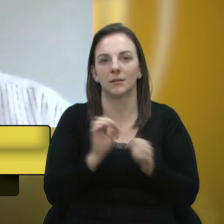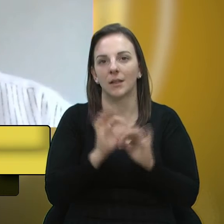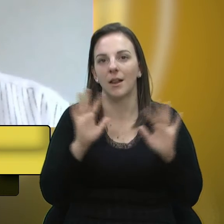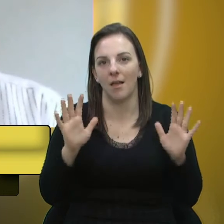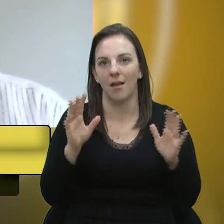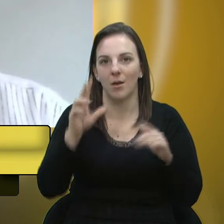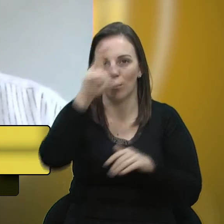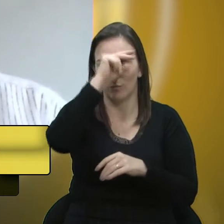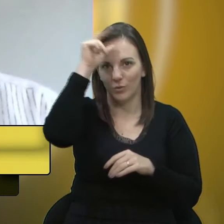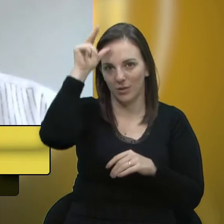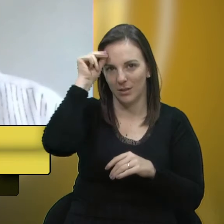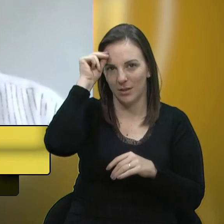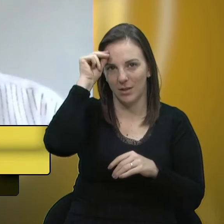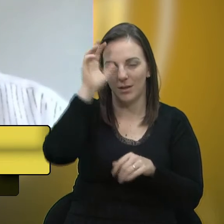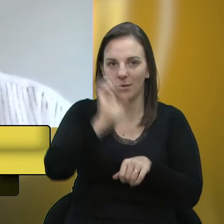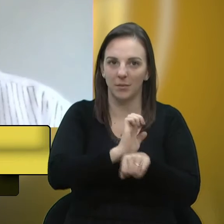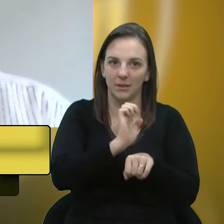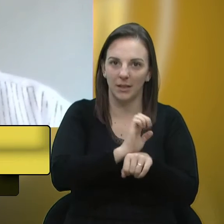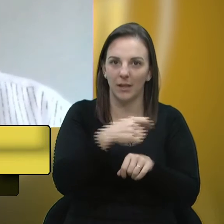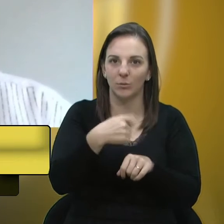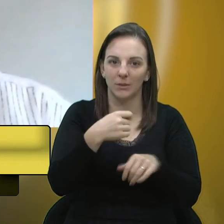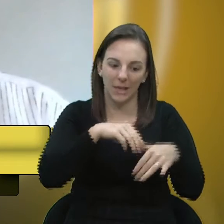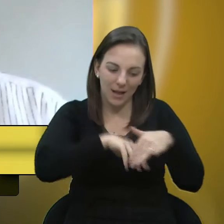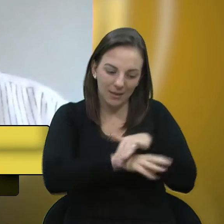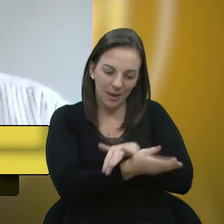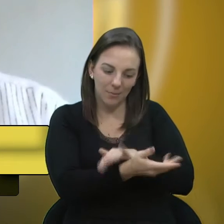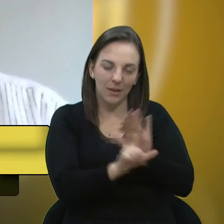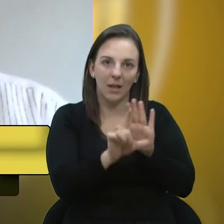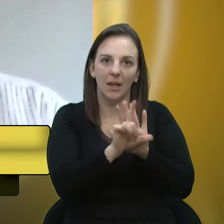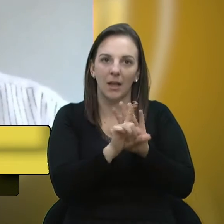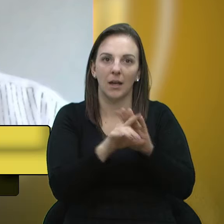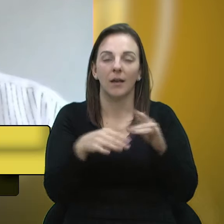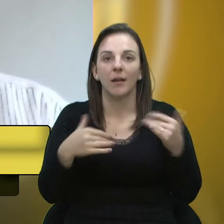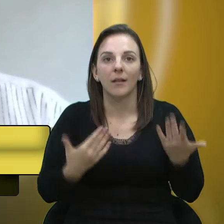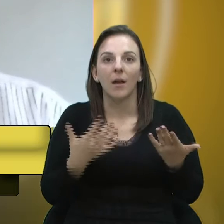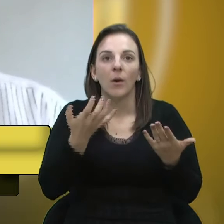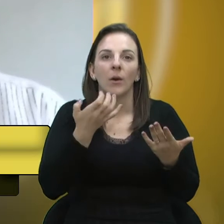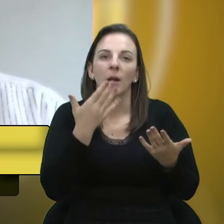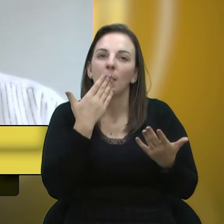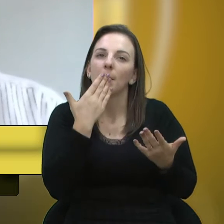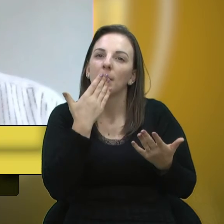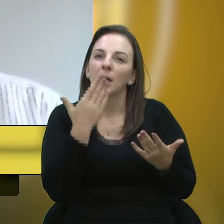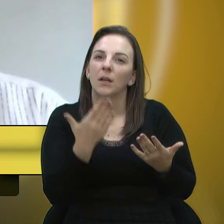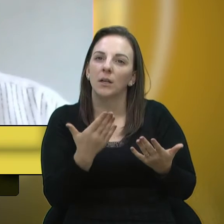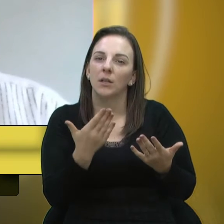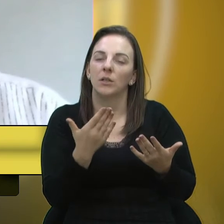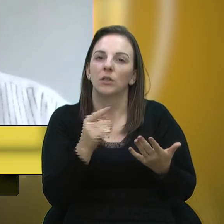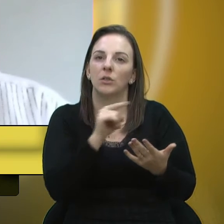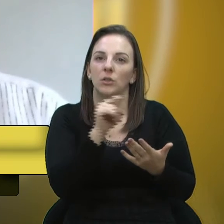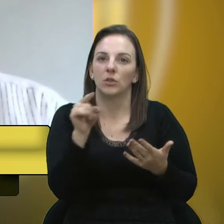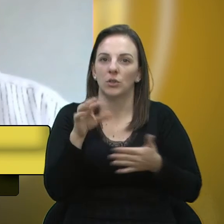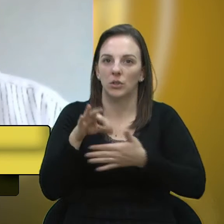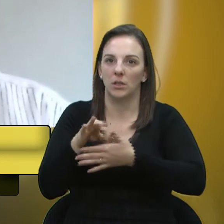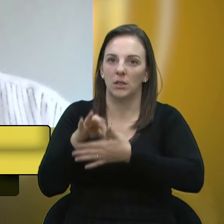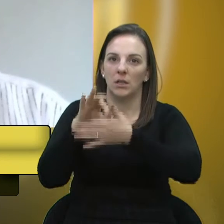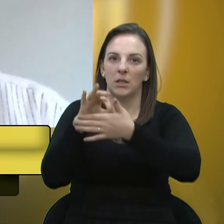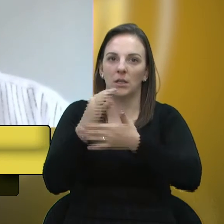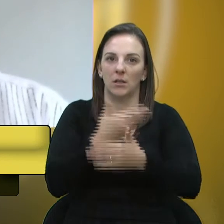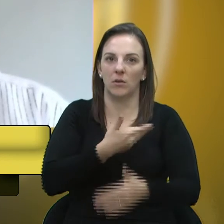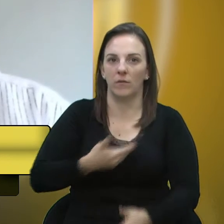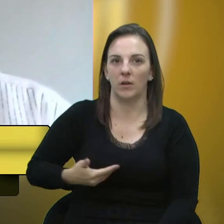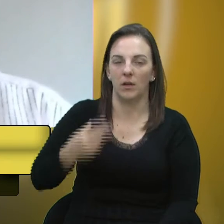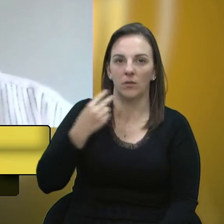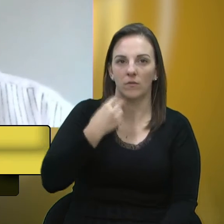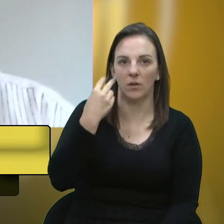adequar suas legislações, né? Então, eu queria só pedir ao nosso líder de governo, o